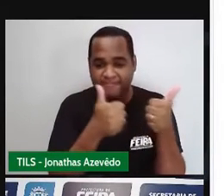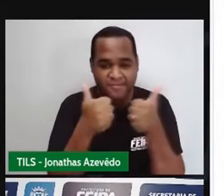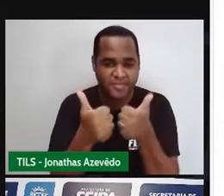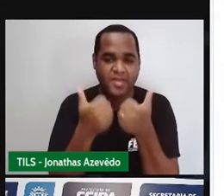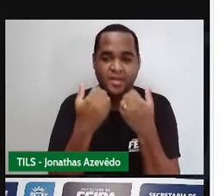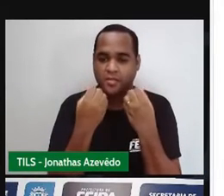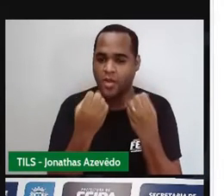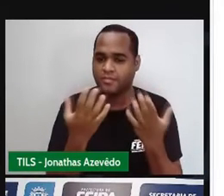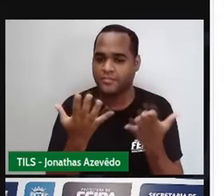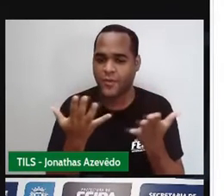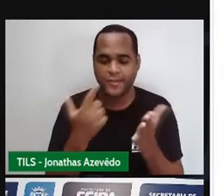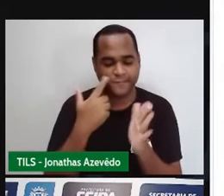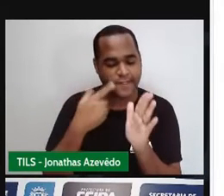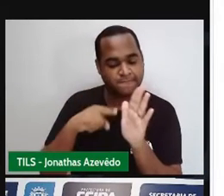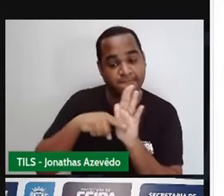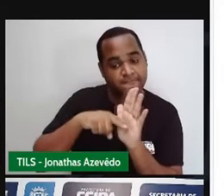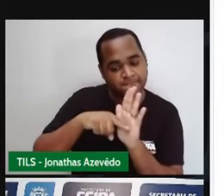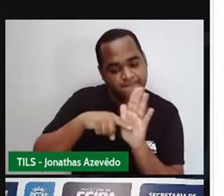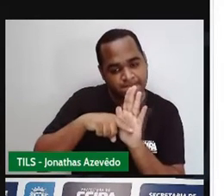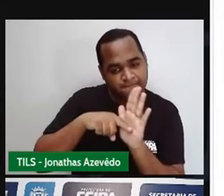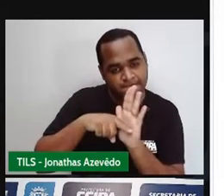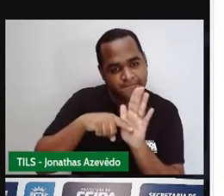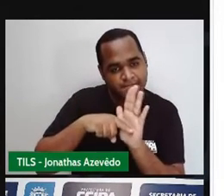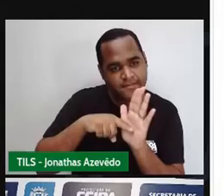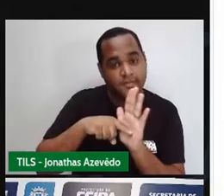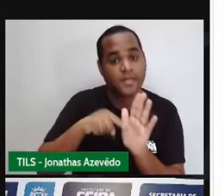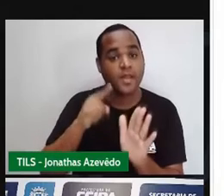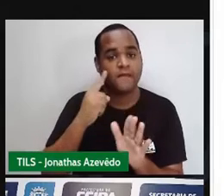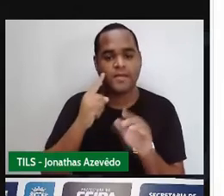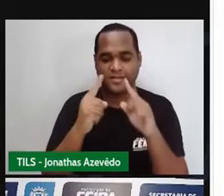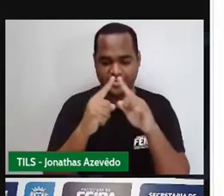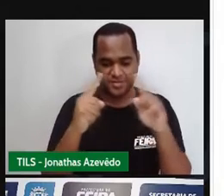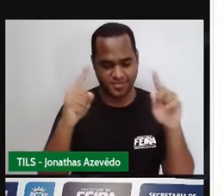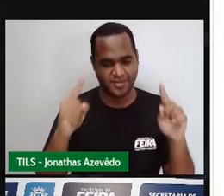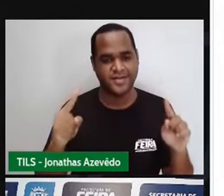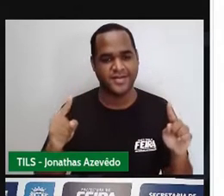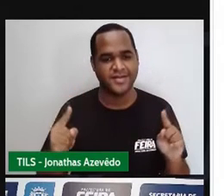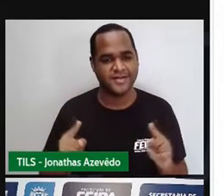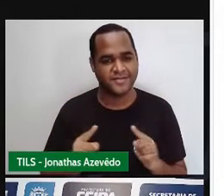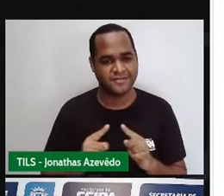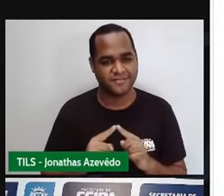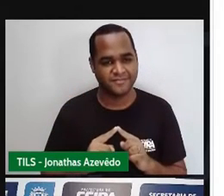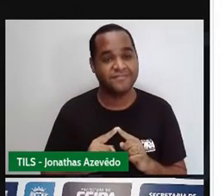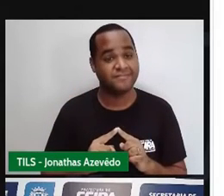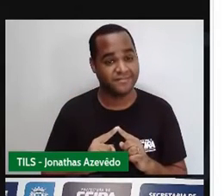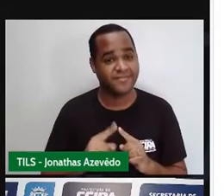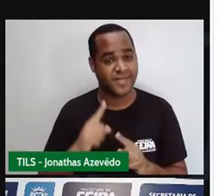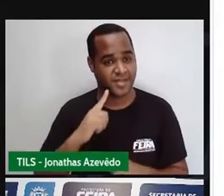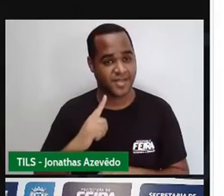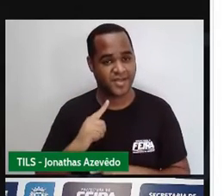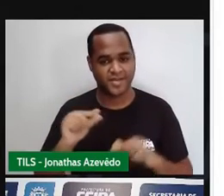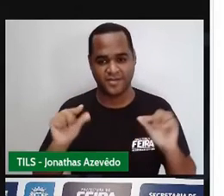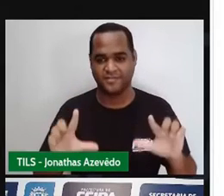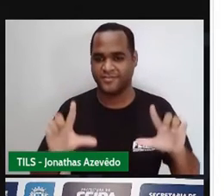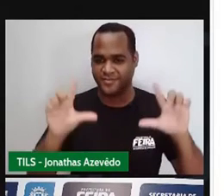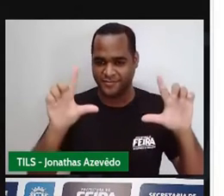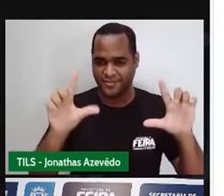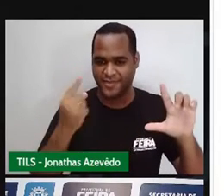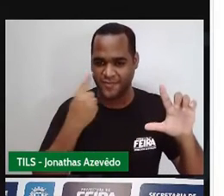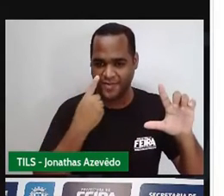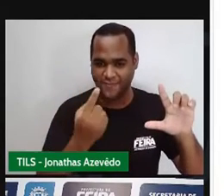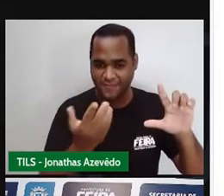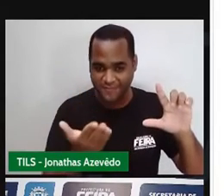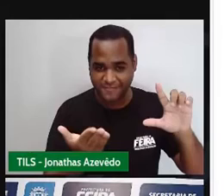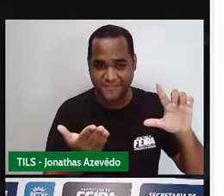a investigação que a gente vai fazer é com base nesse retângulozinho que tá aparecendo na tela, tá? Esse retângulo